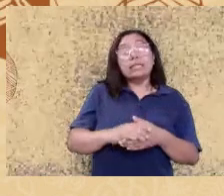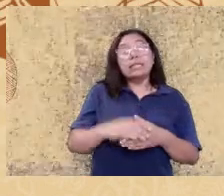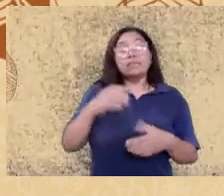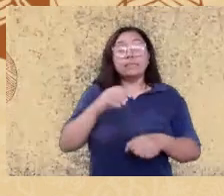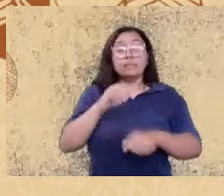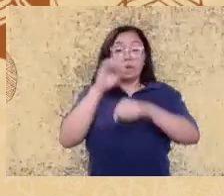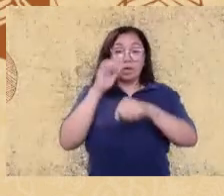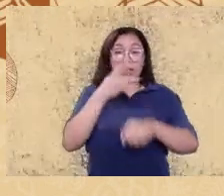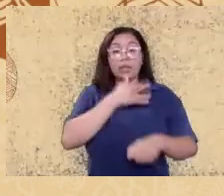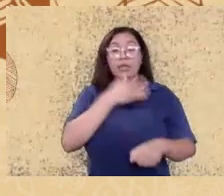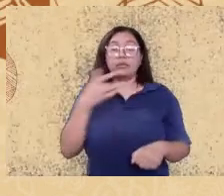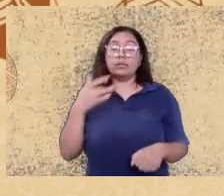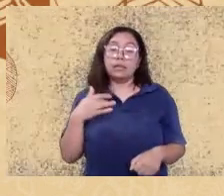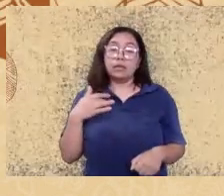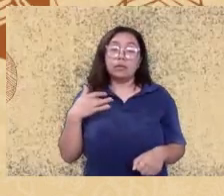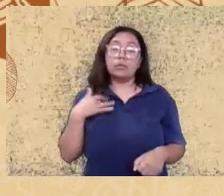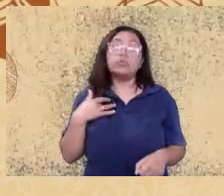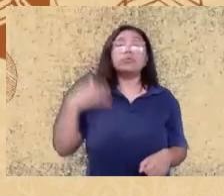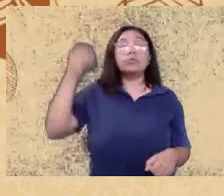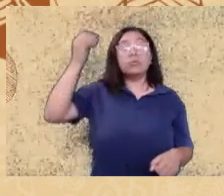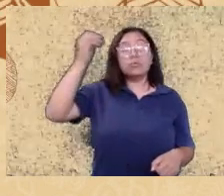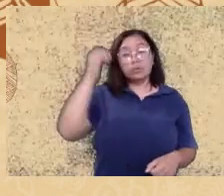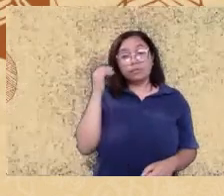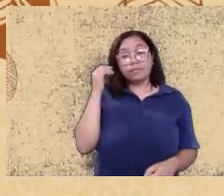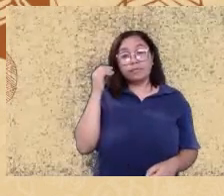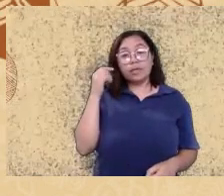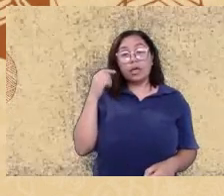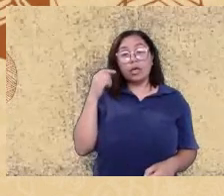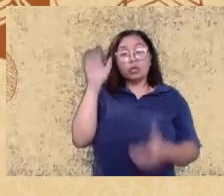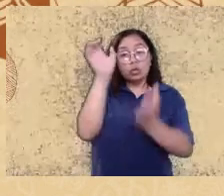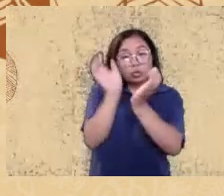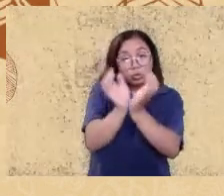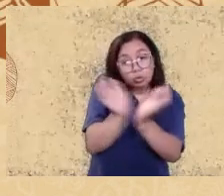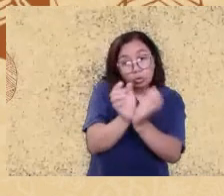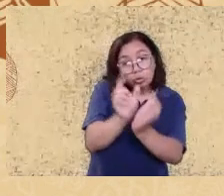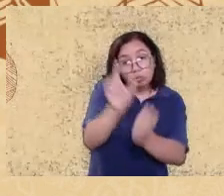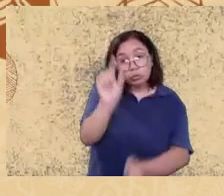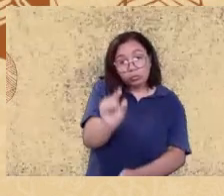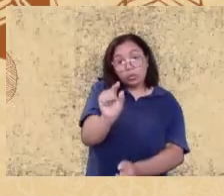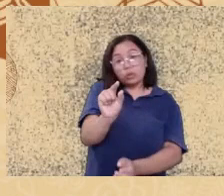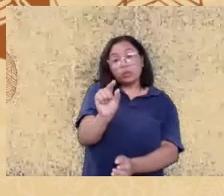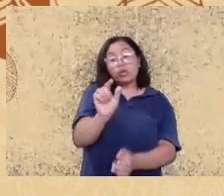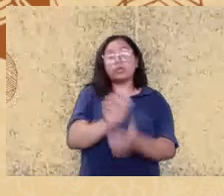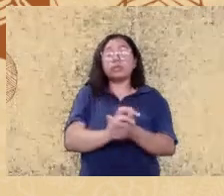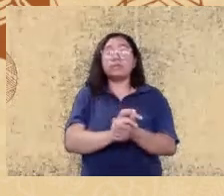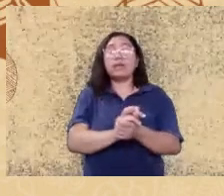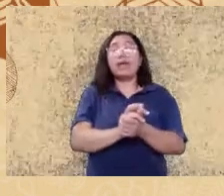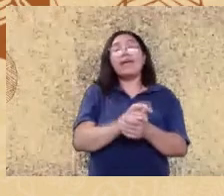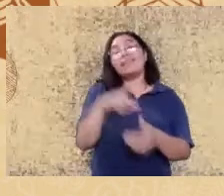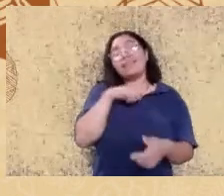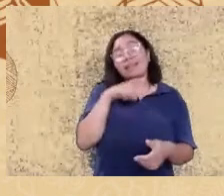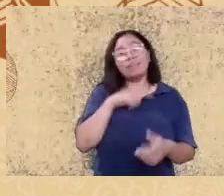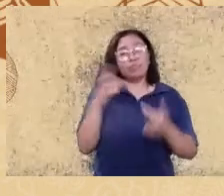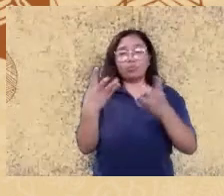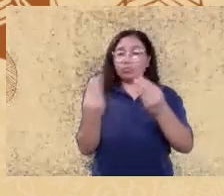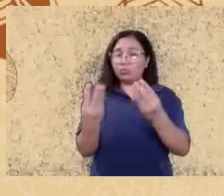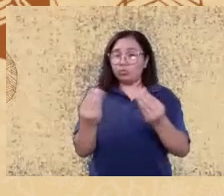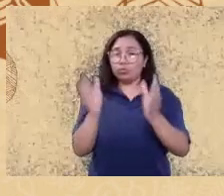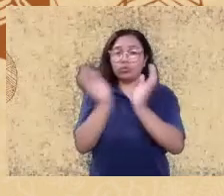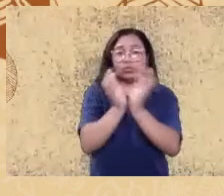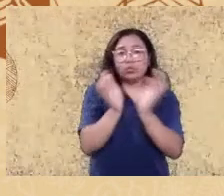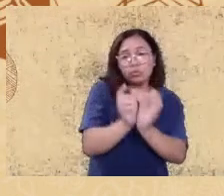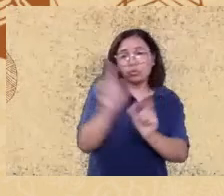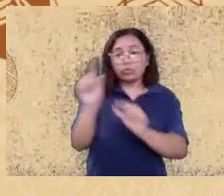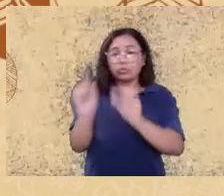minorizados principalmente em função de tais grupos já se encontrarem em situação de vulnerabilidade e nesse contexto